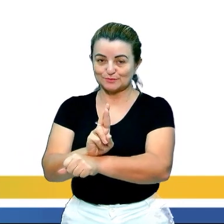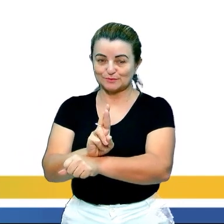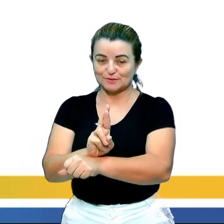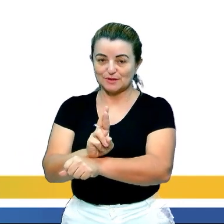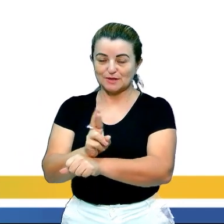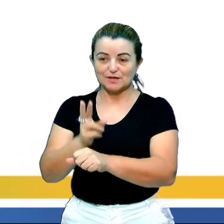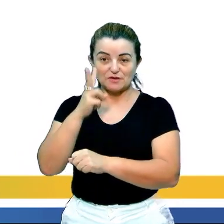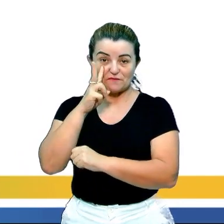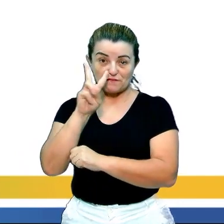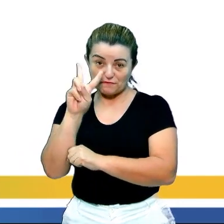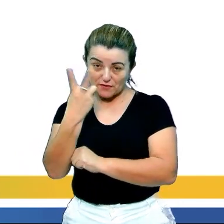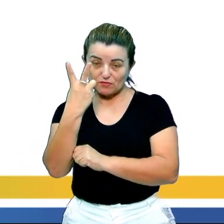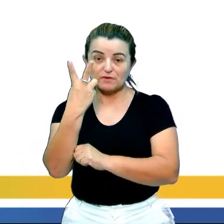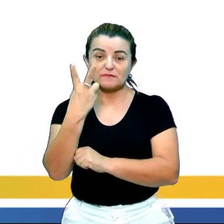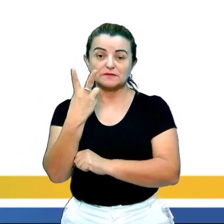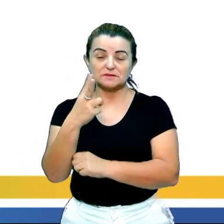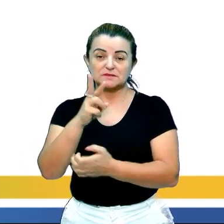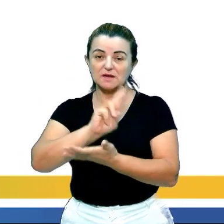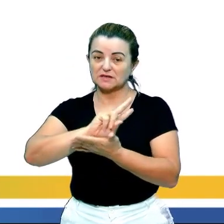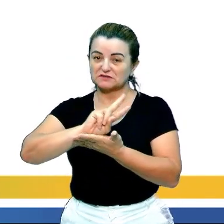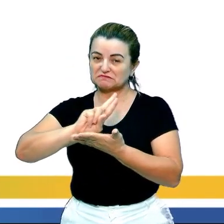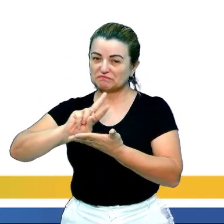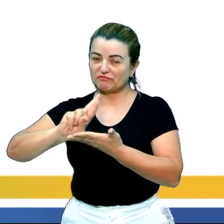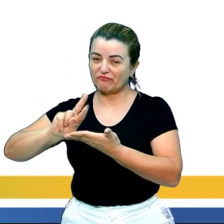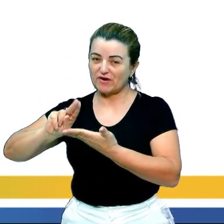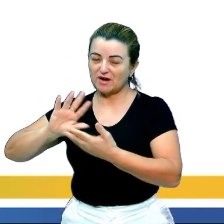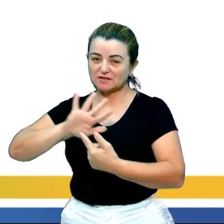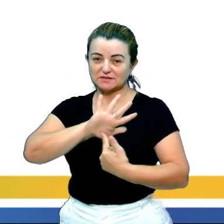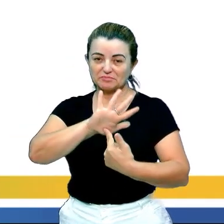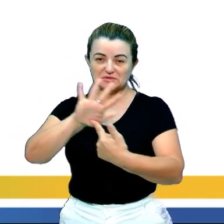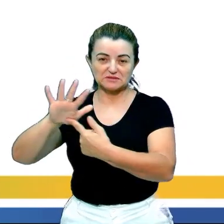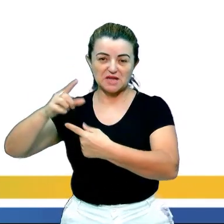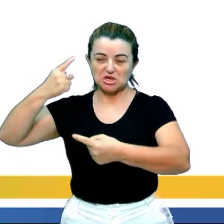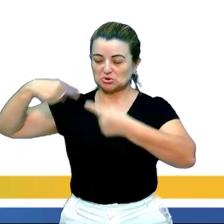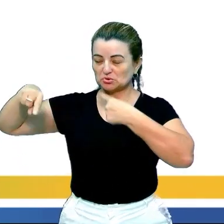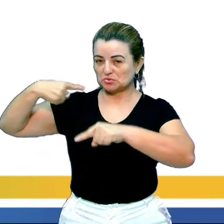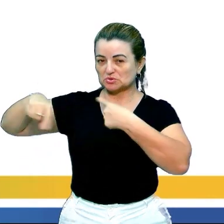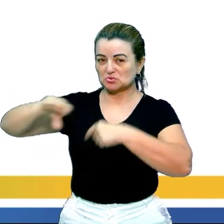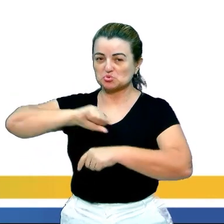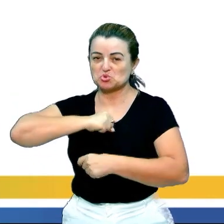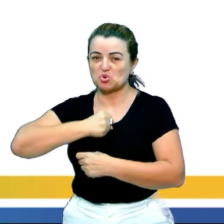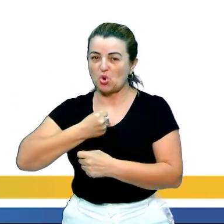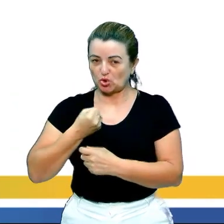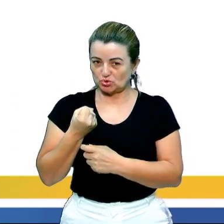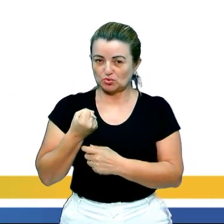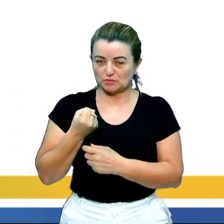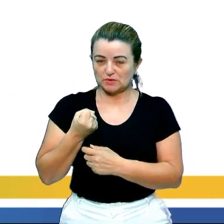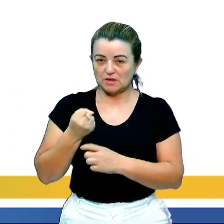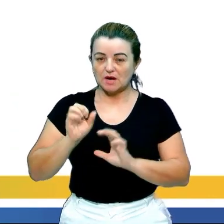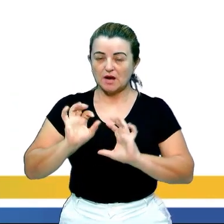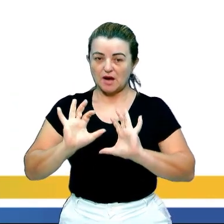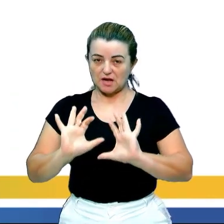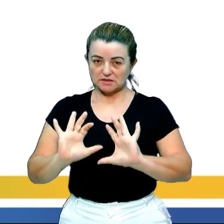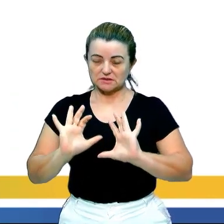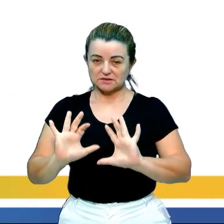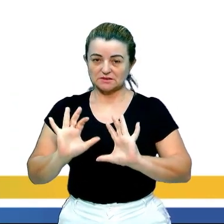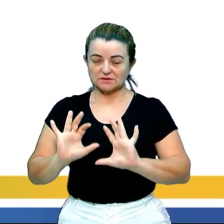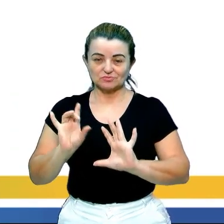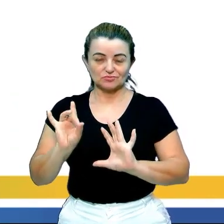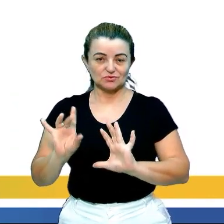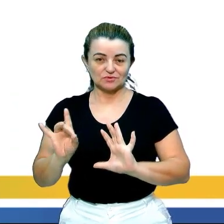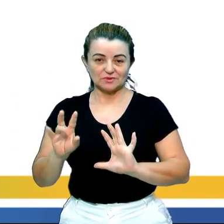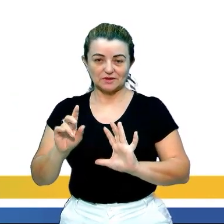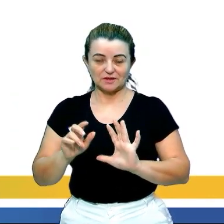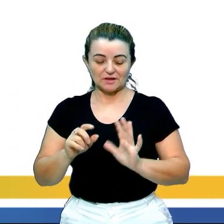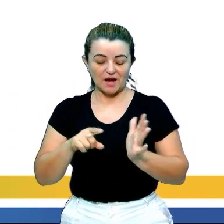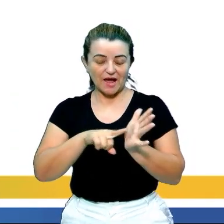ficam evidentes as várias manifestações de discurso de ódio. Nesse sentido, resta analisar